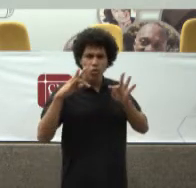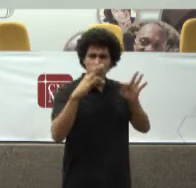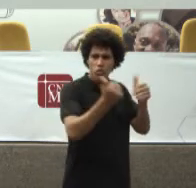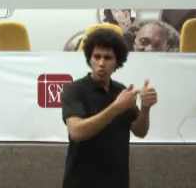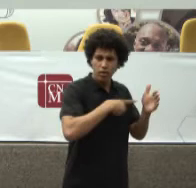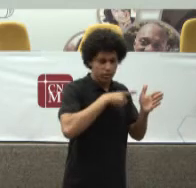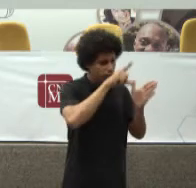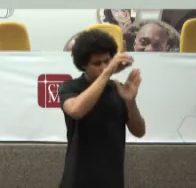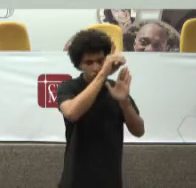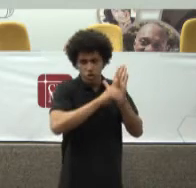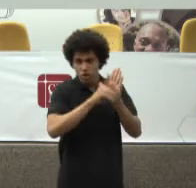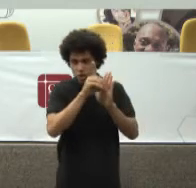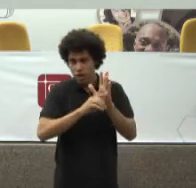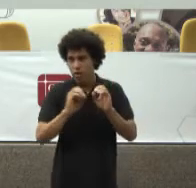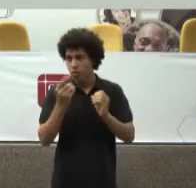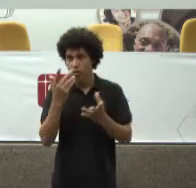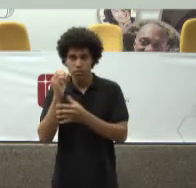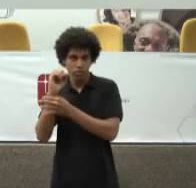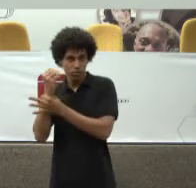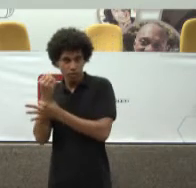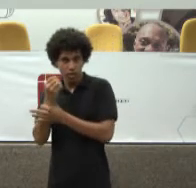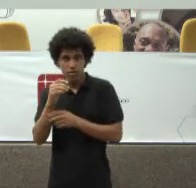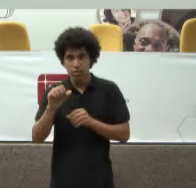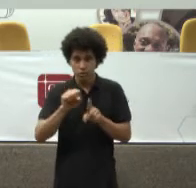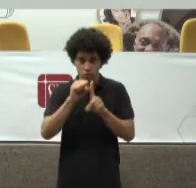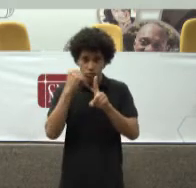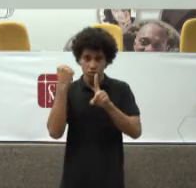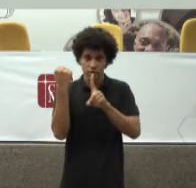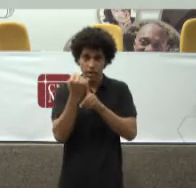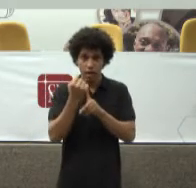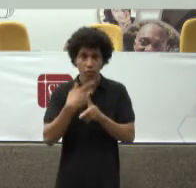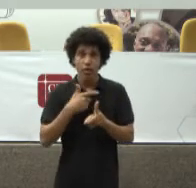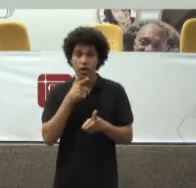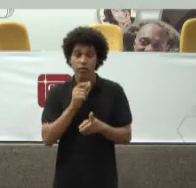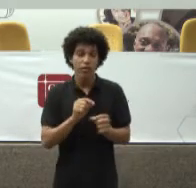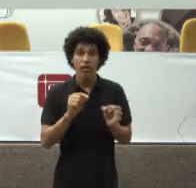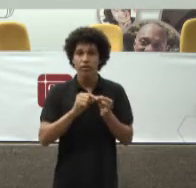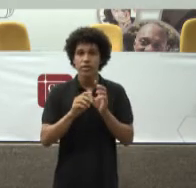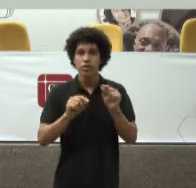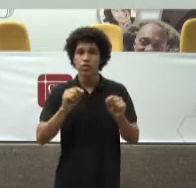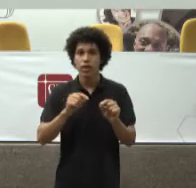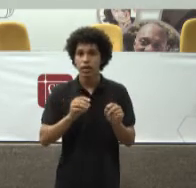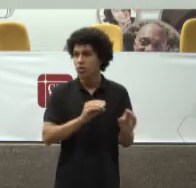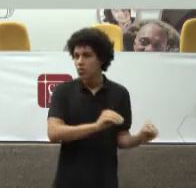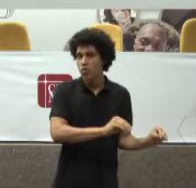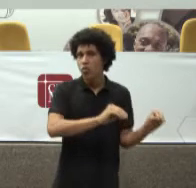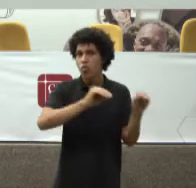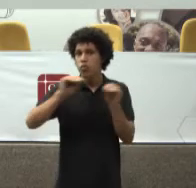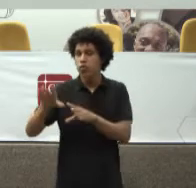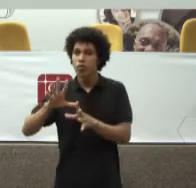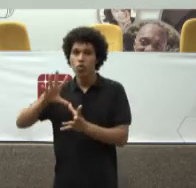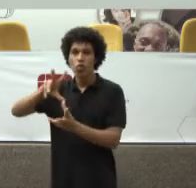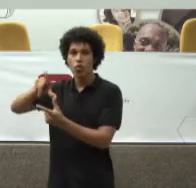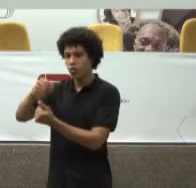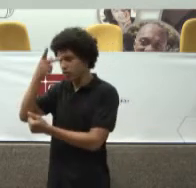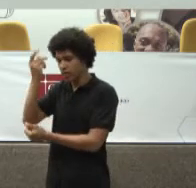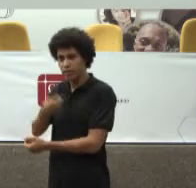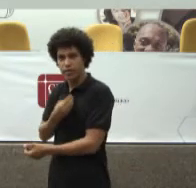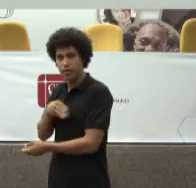garantias Sociais E colocar Essas garantias Esses direitos Na vida cotidiana Do povo brasileiro